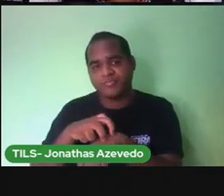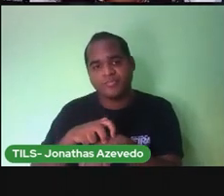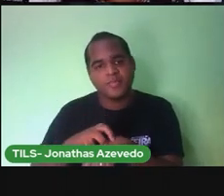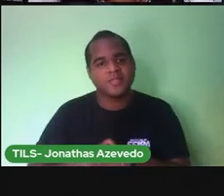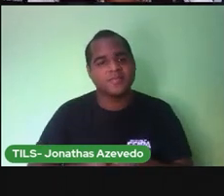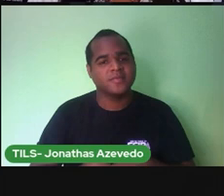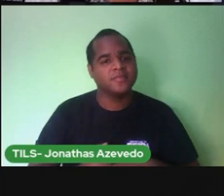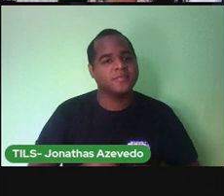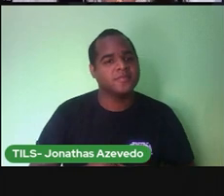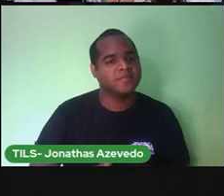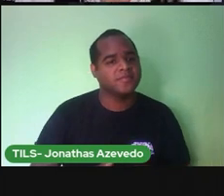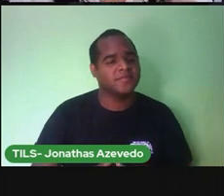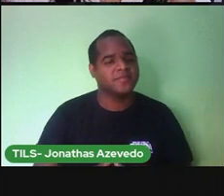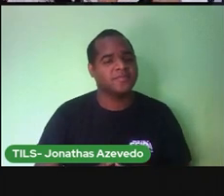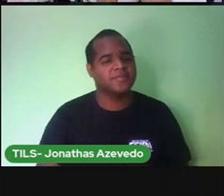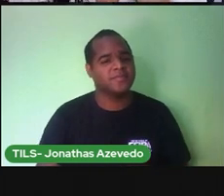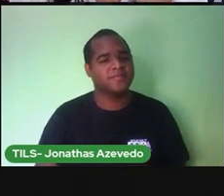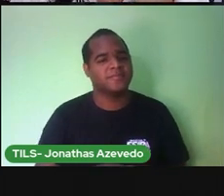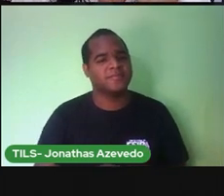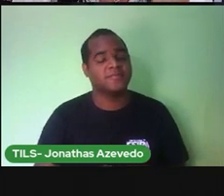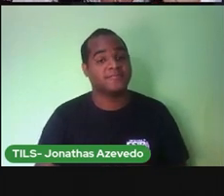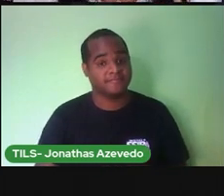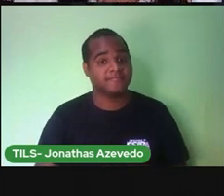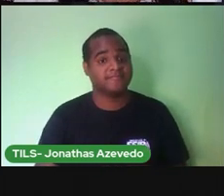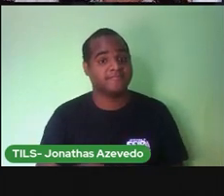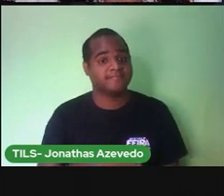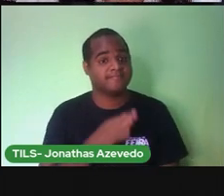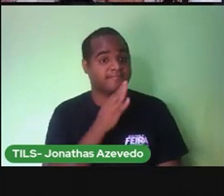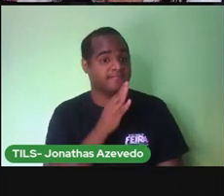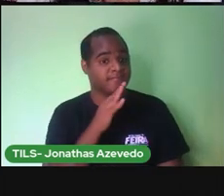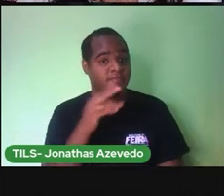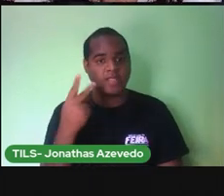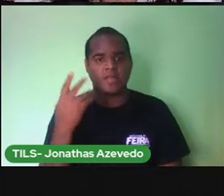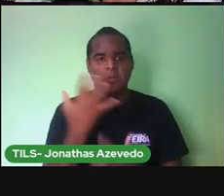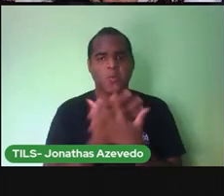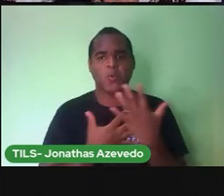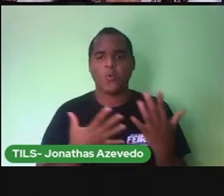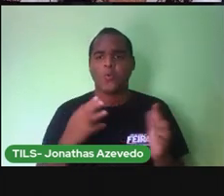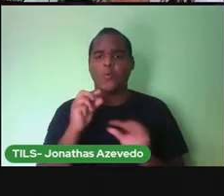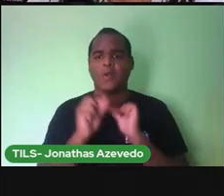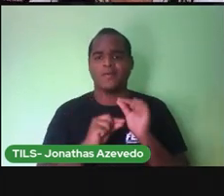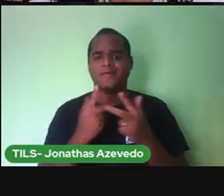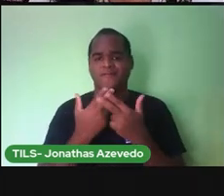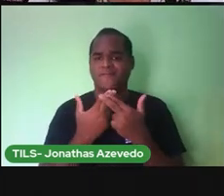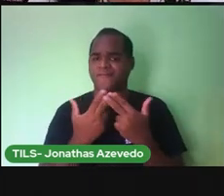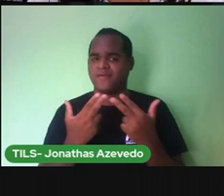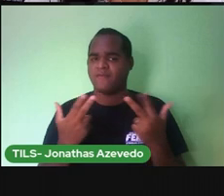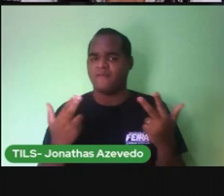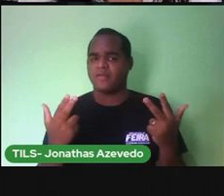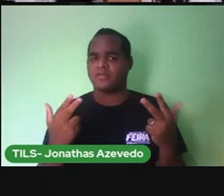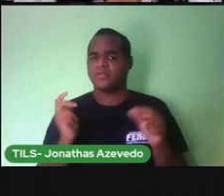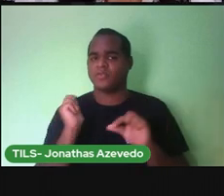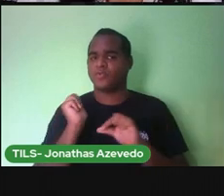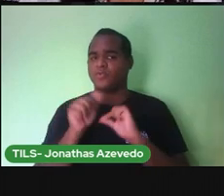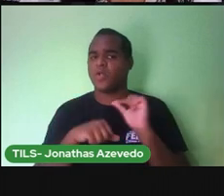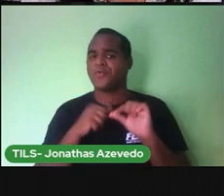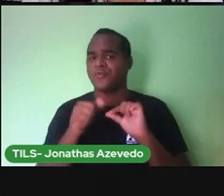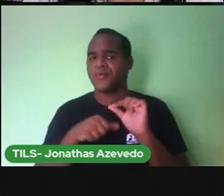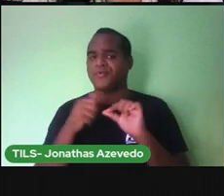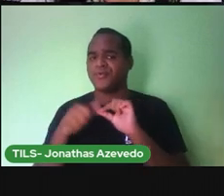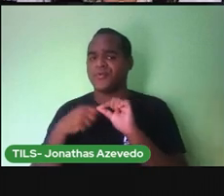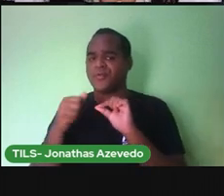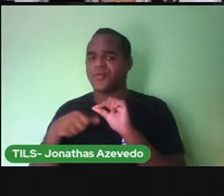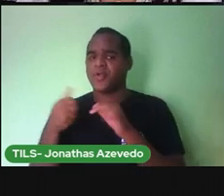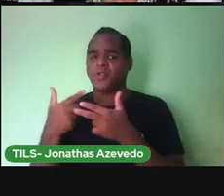Requebradinha E vocês conhecem Essa música De outras formas Ela muda Um pouquinho Assim